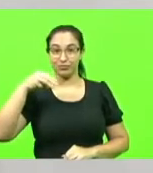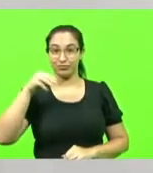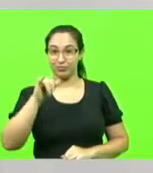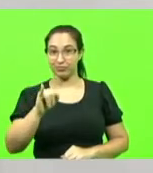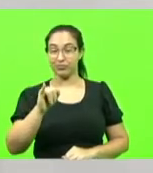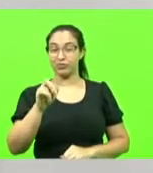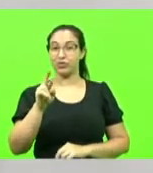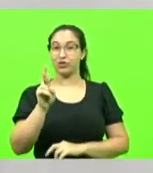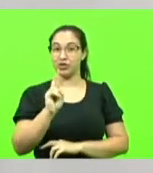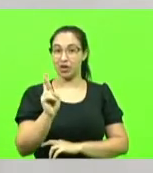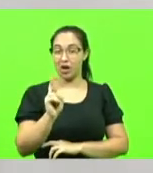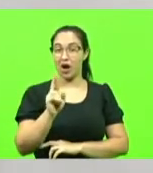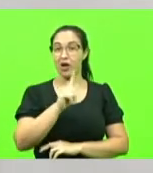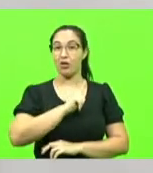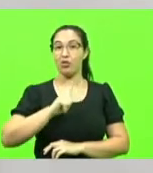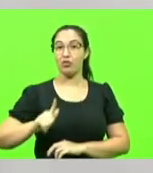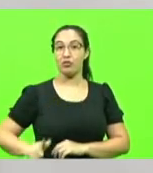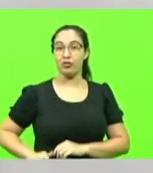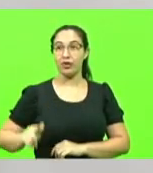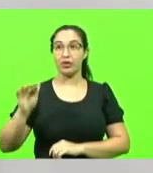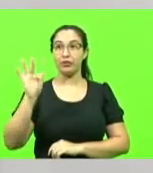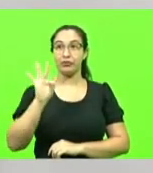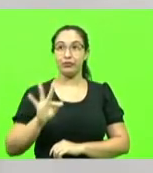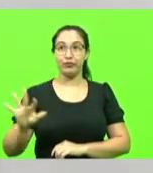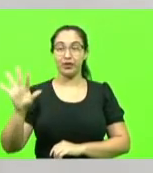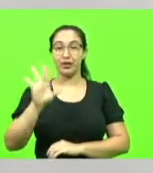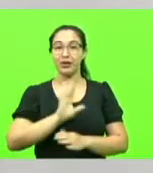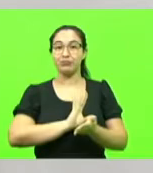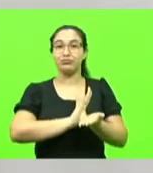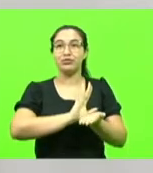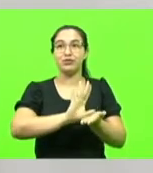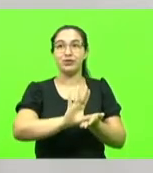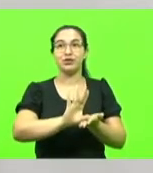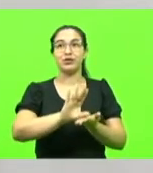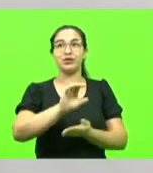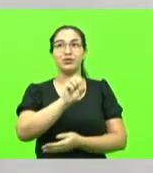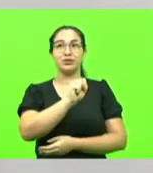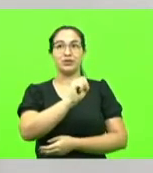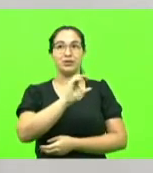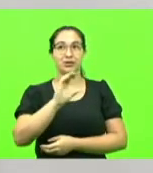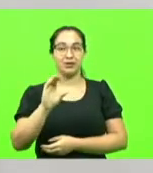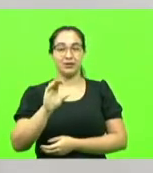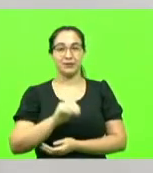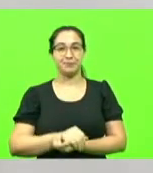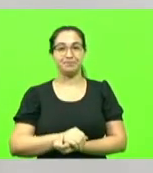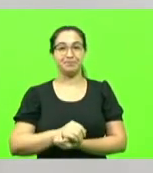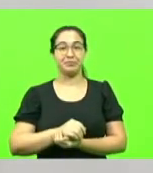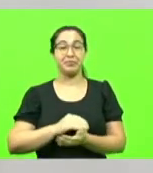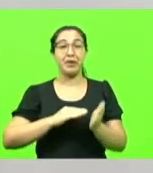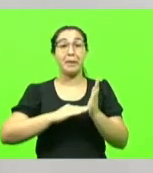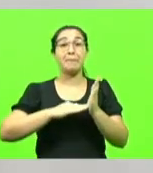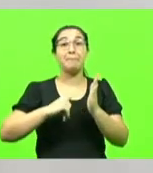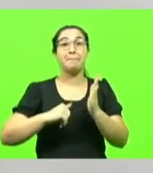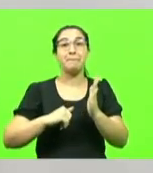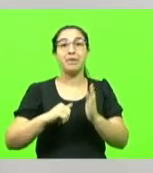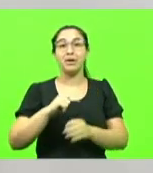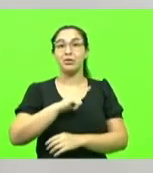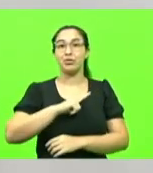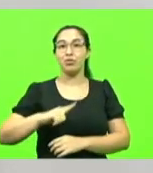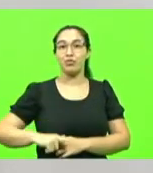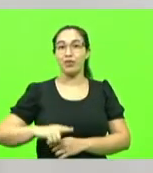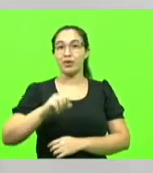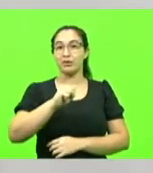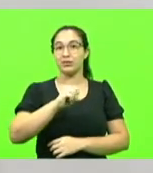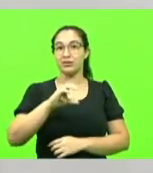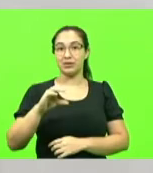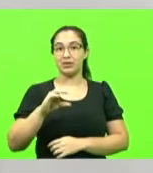governo federal está investindo em obras federais em Santa Catarina. Isso é menos do que o governo de Santa Catarina